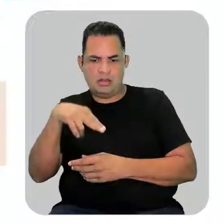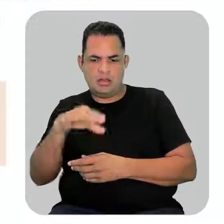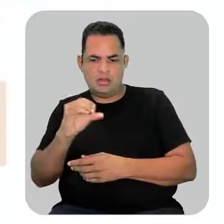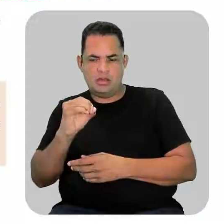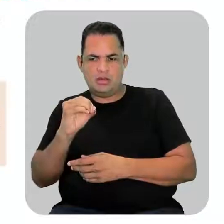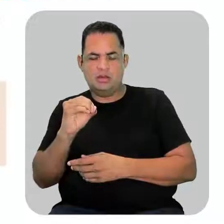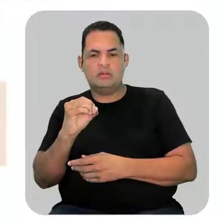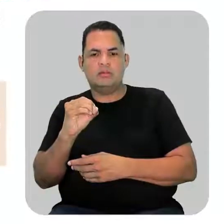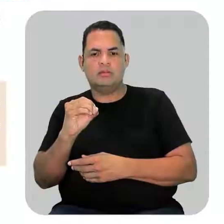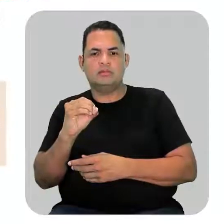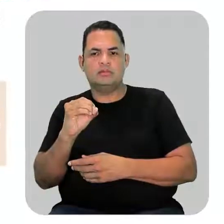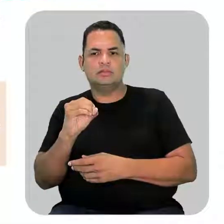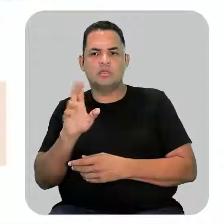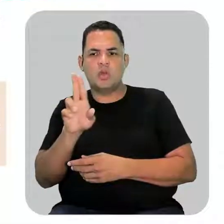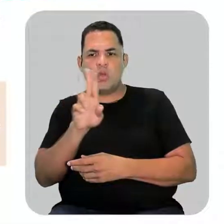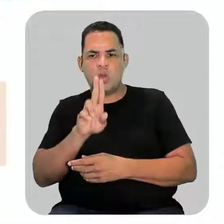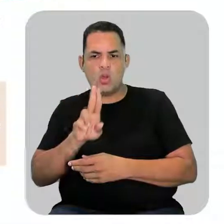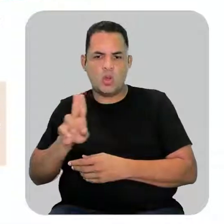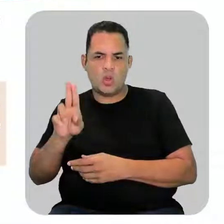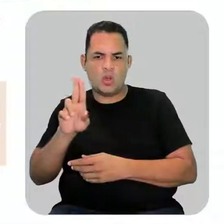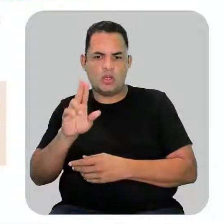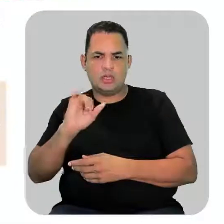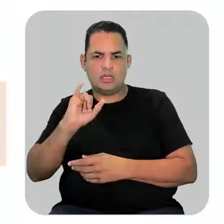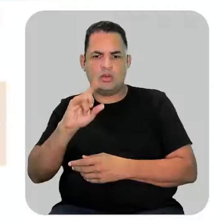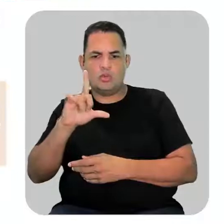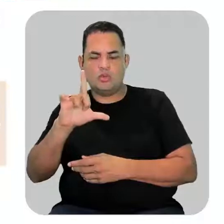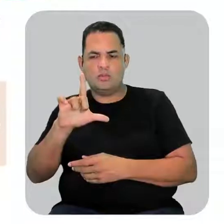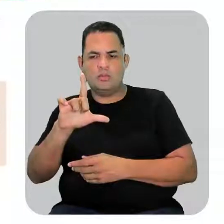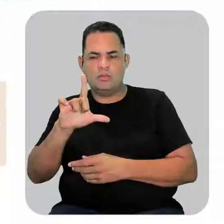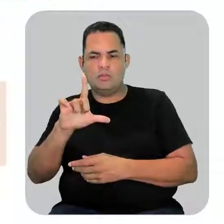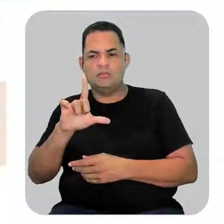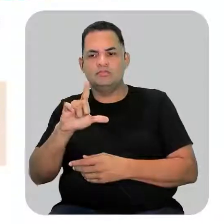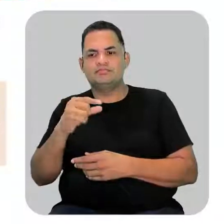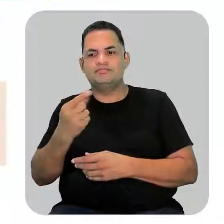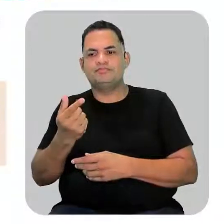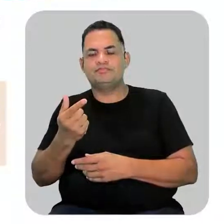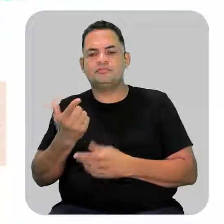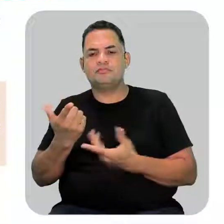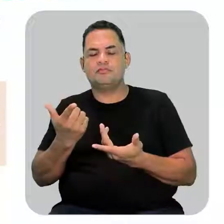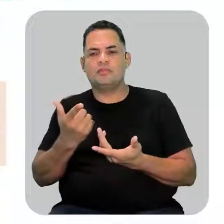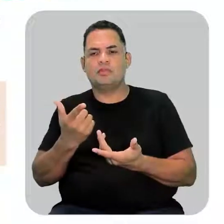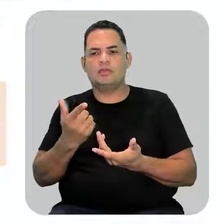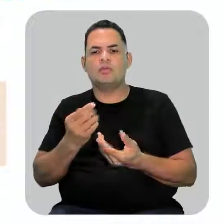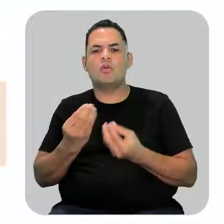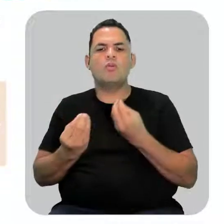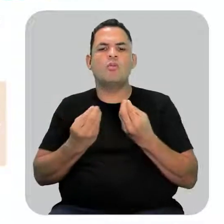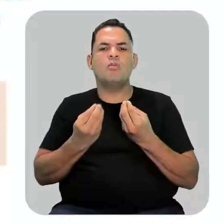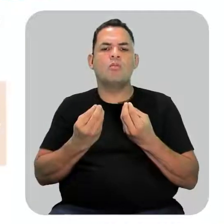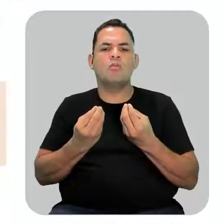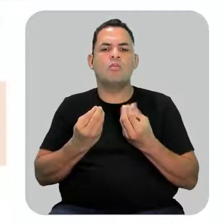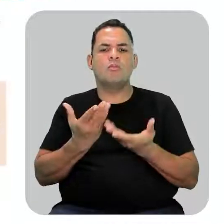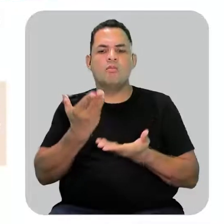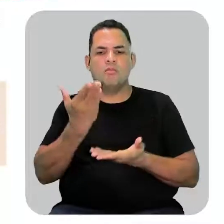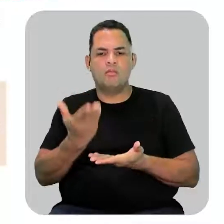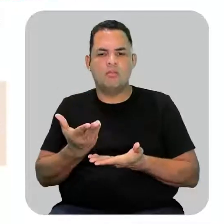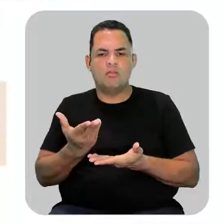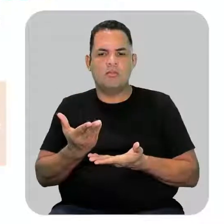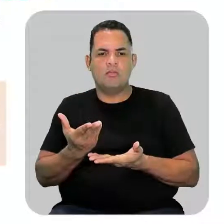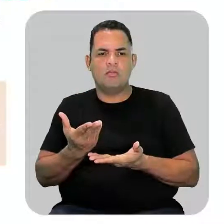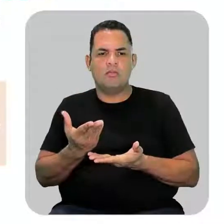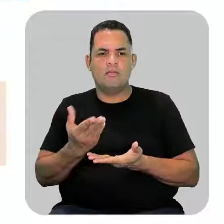aqui, a gente vai usar a terminação I. Então, vai ficar como? Vai ficar